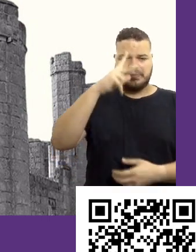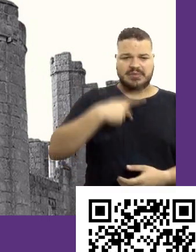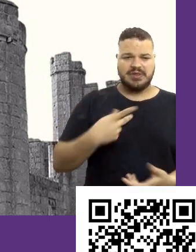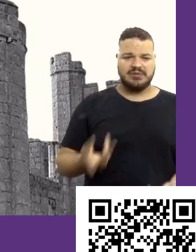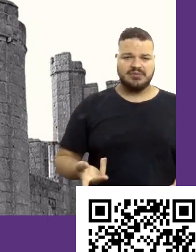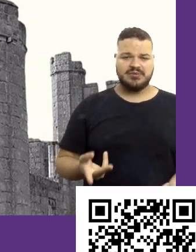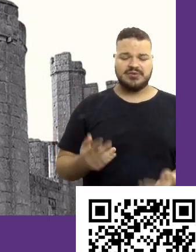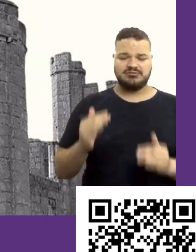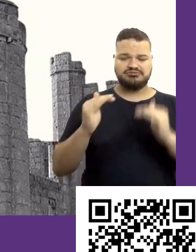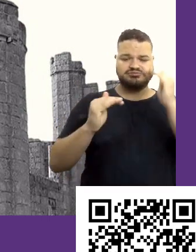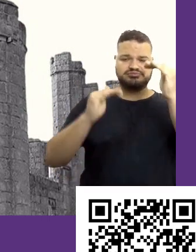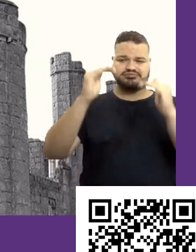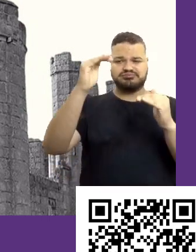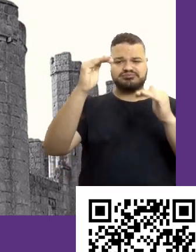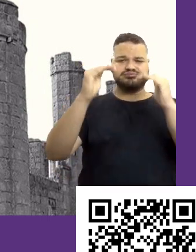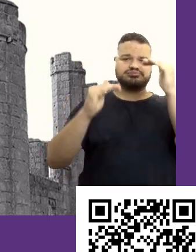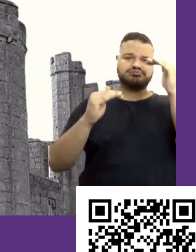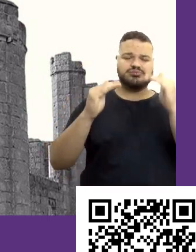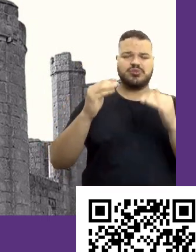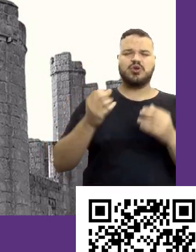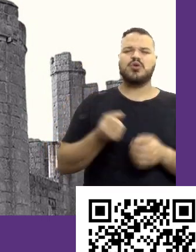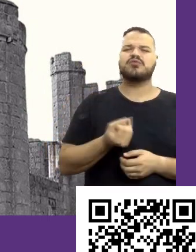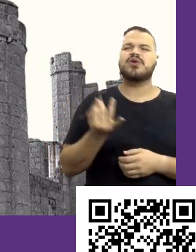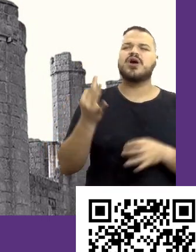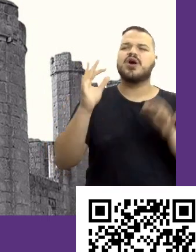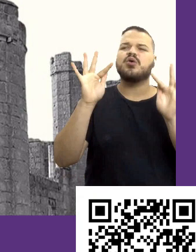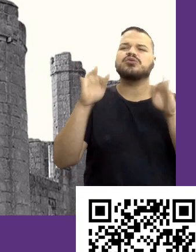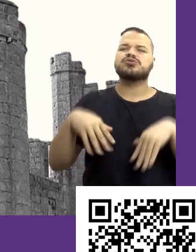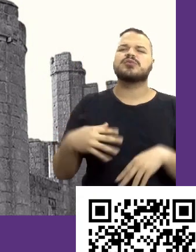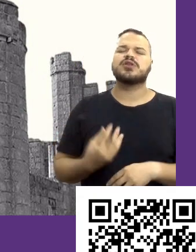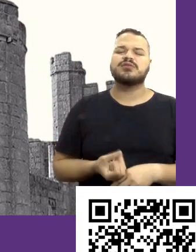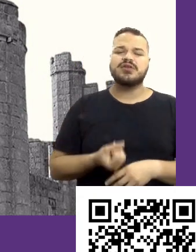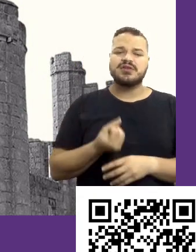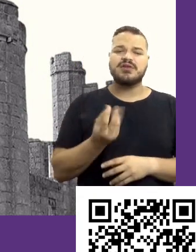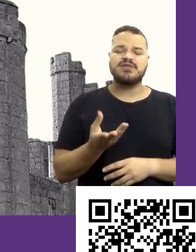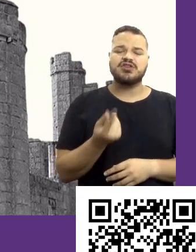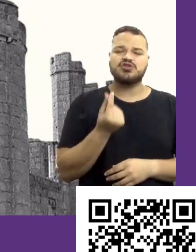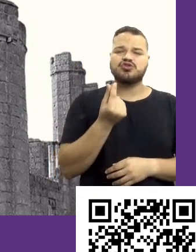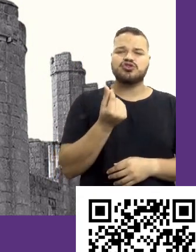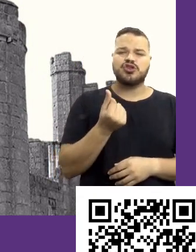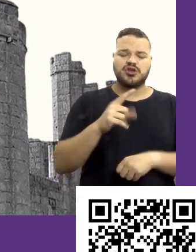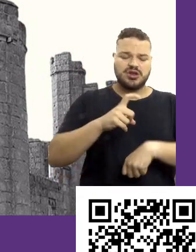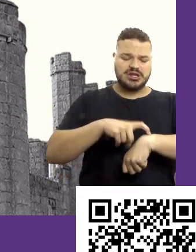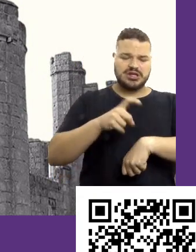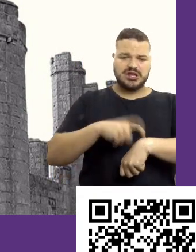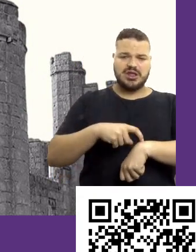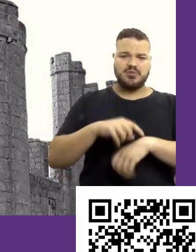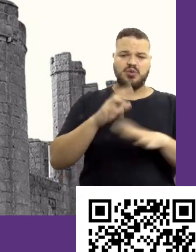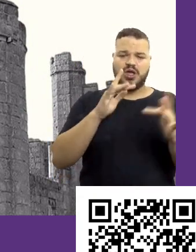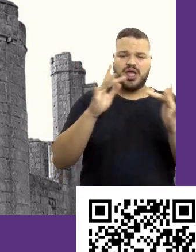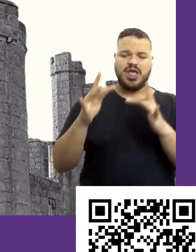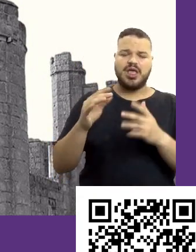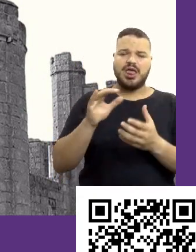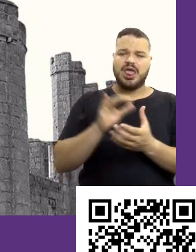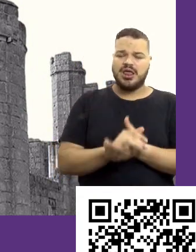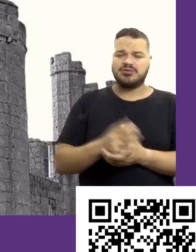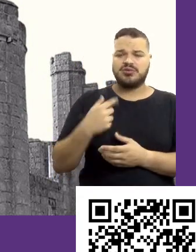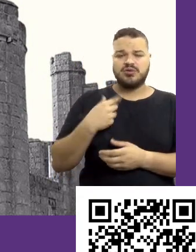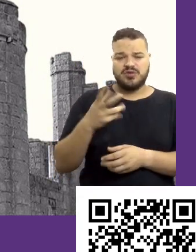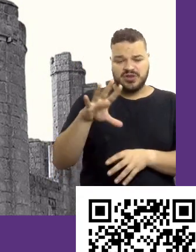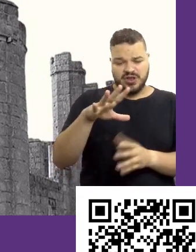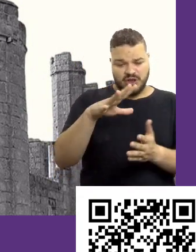força. qual foi a última vez que você investiu dinheiro, tempo, relacionamento, comprou um curso para